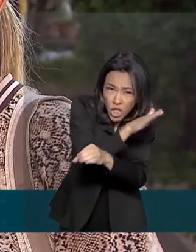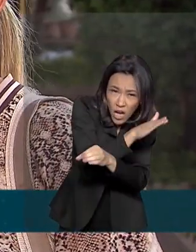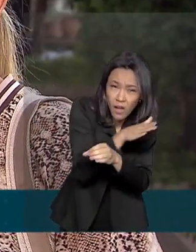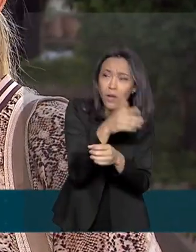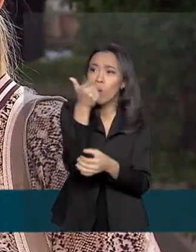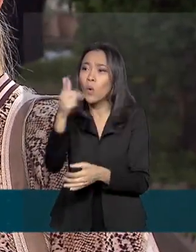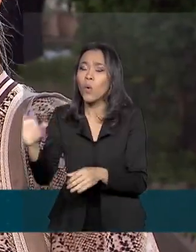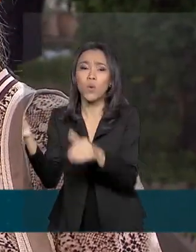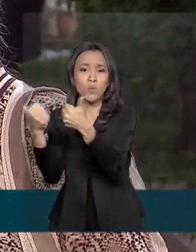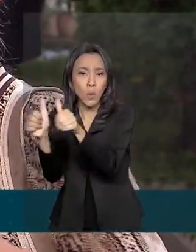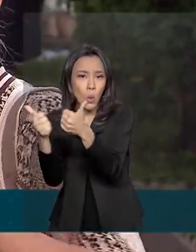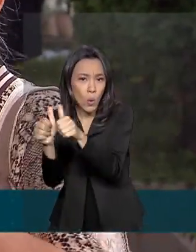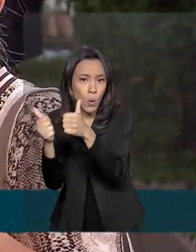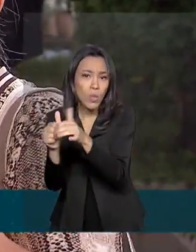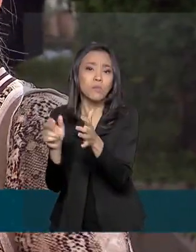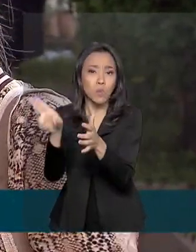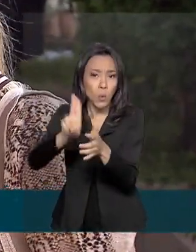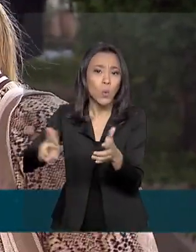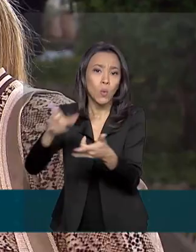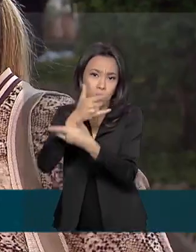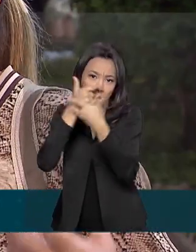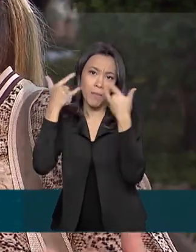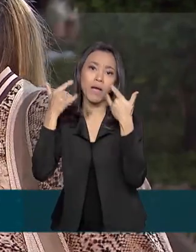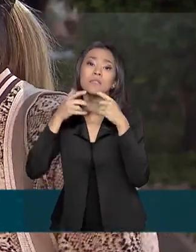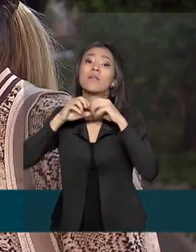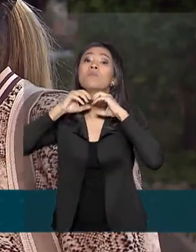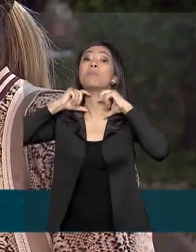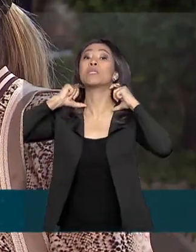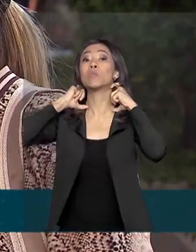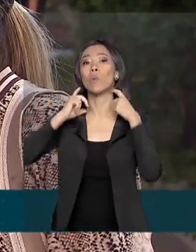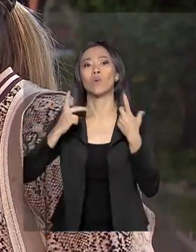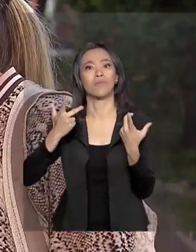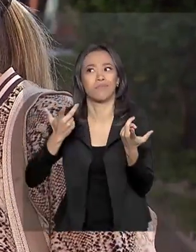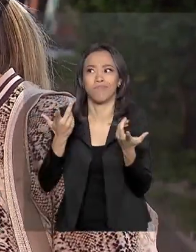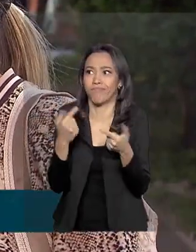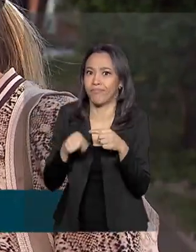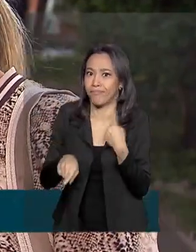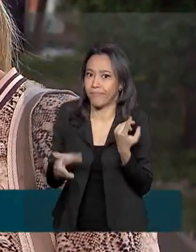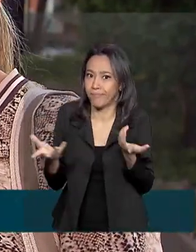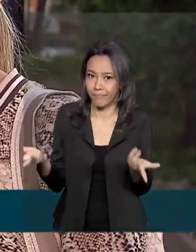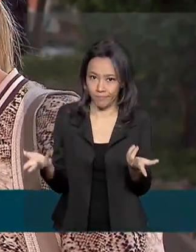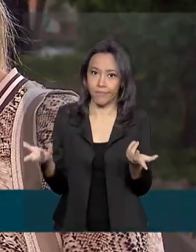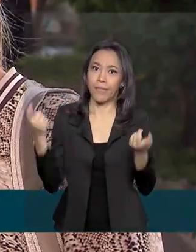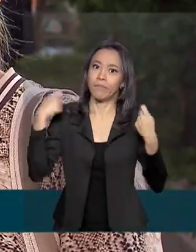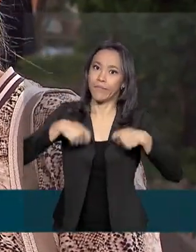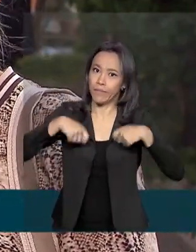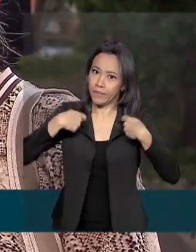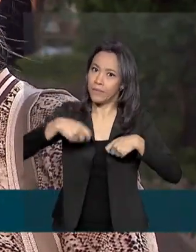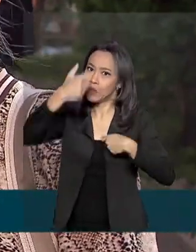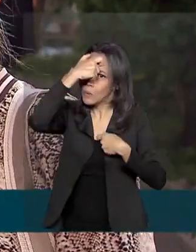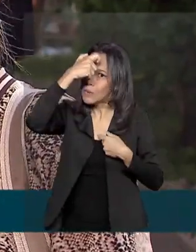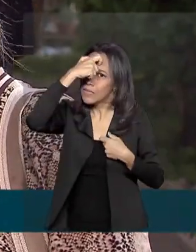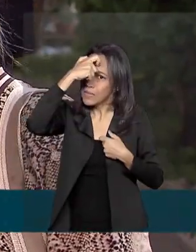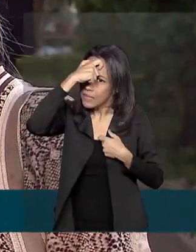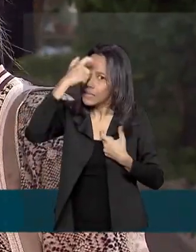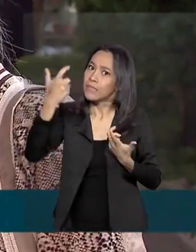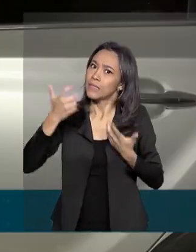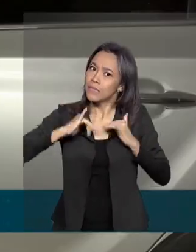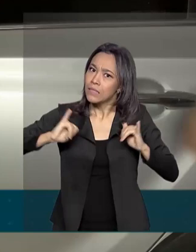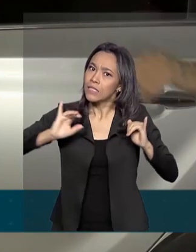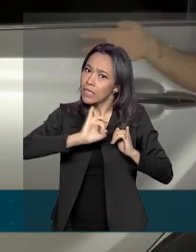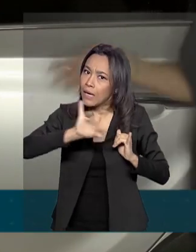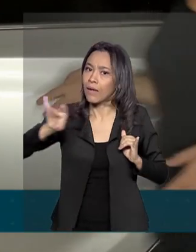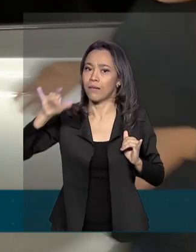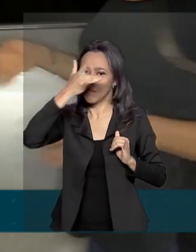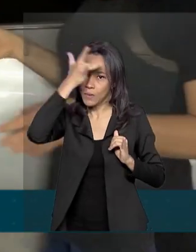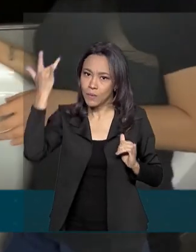deles que ainda usa máscara no pescoço e não onde deveria usar. Precisa ainda de muita conscientização de cada um.